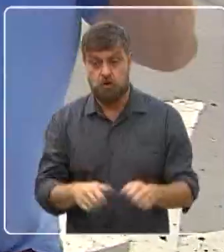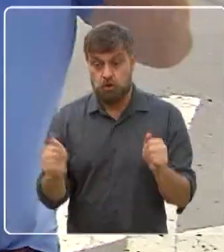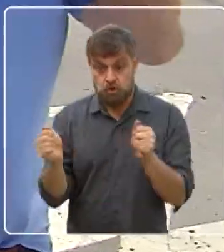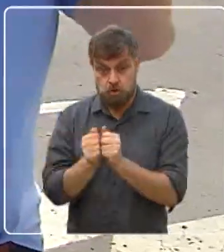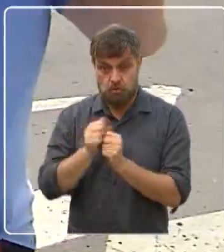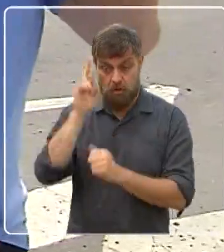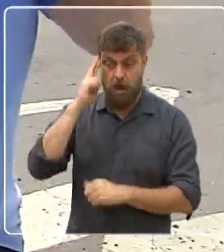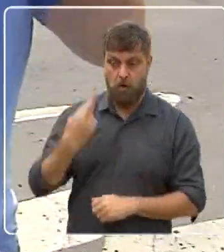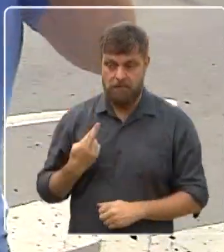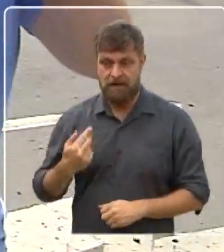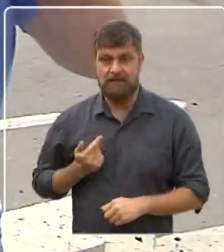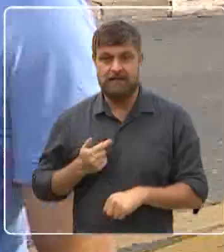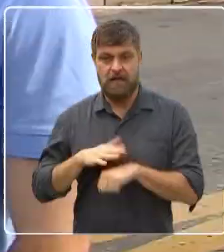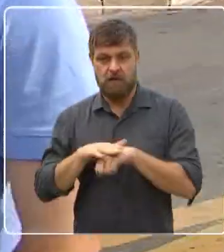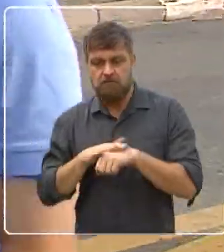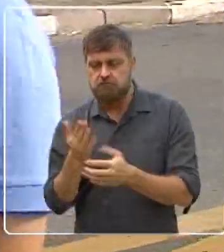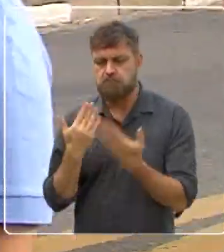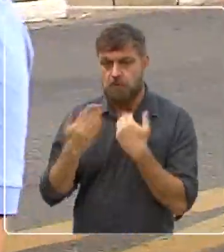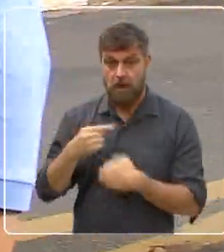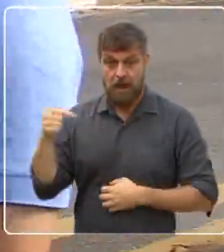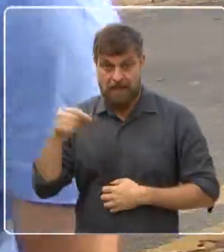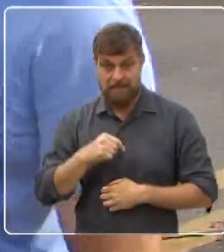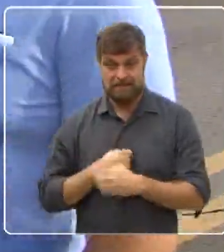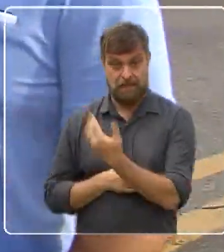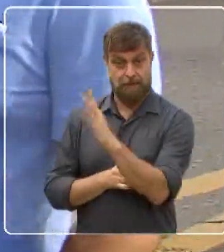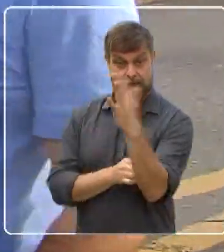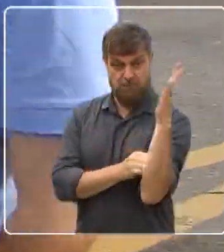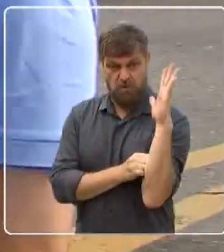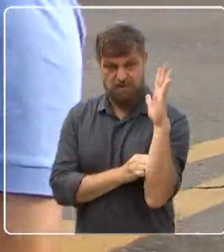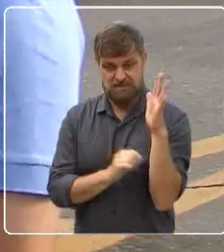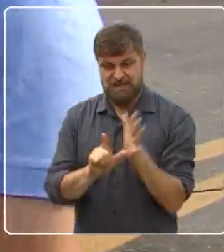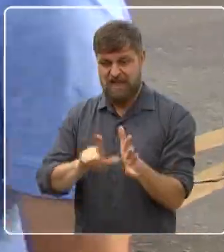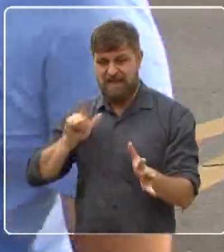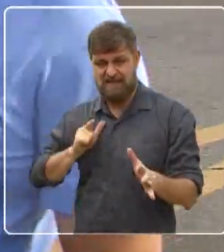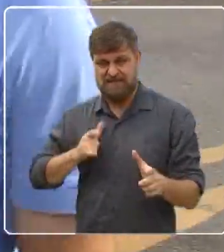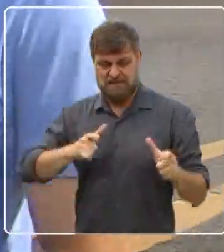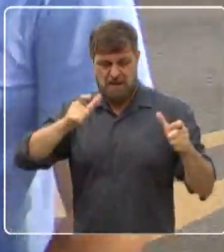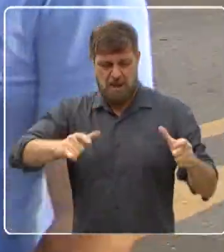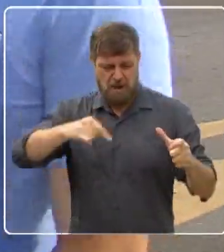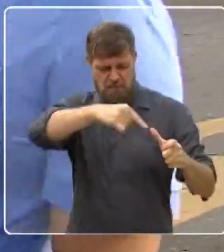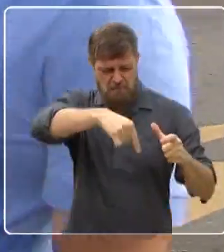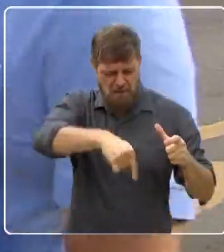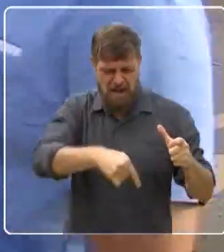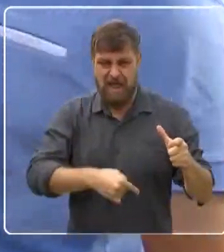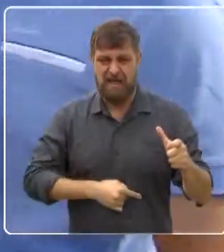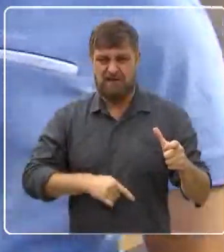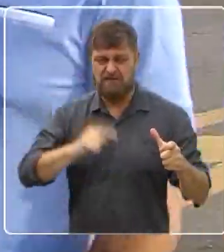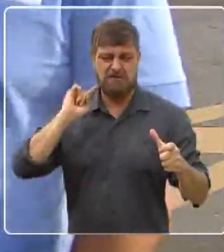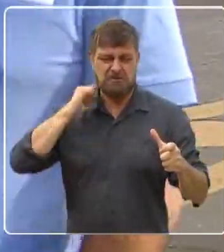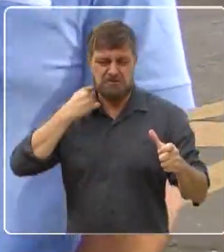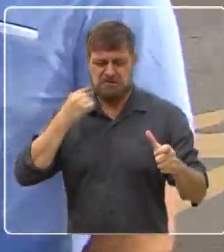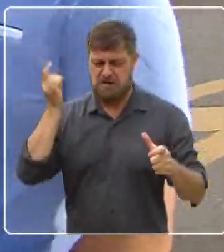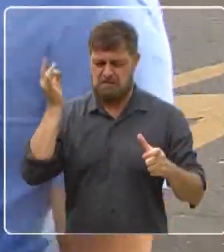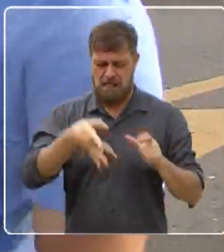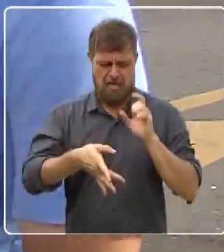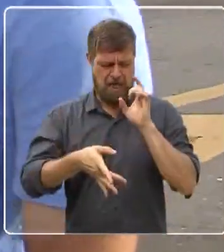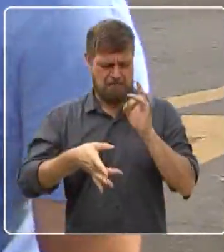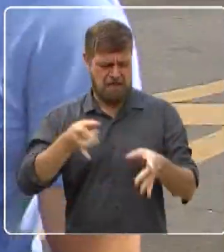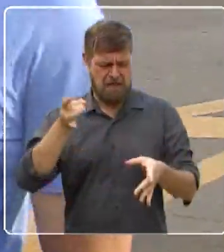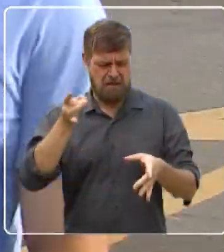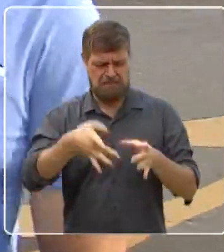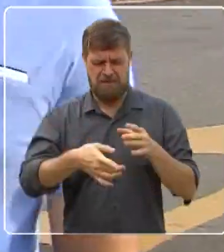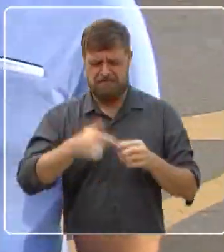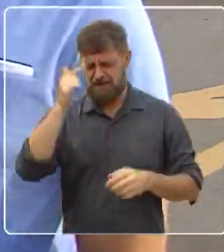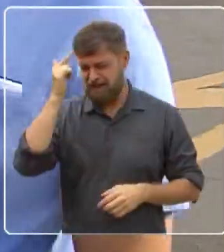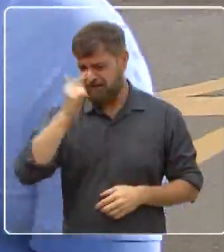a Roberta e a conversa rendeu. Então esse bosque antes era um buracão, as pessoas jogavam muito entulho naquele local.